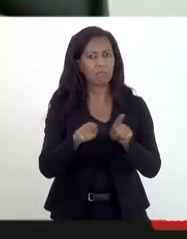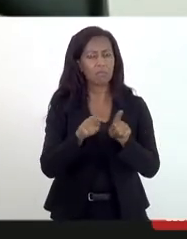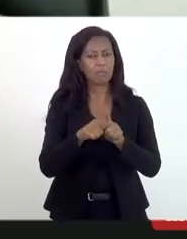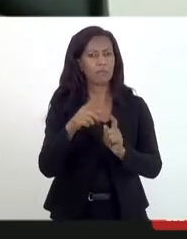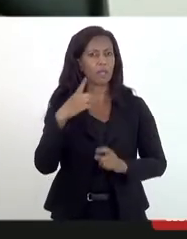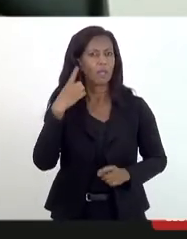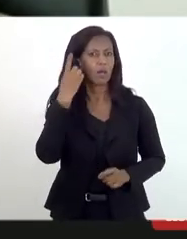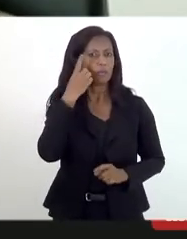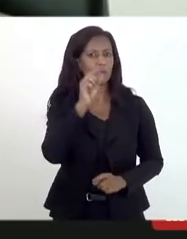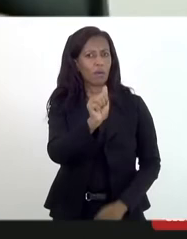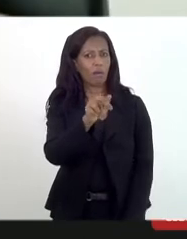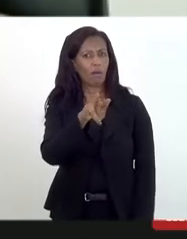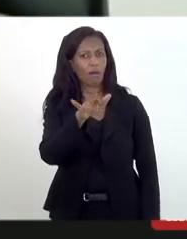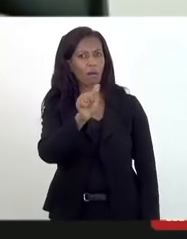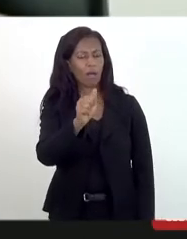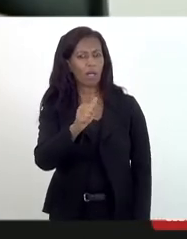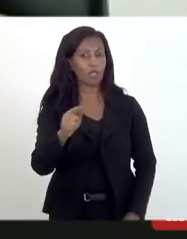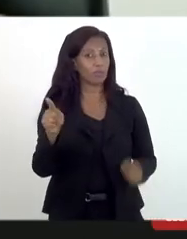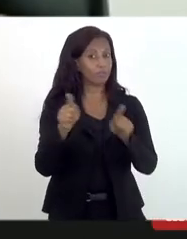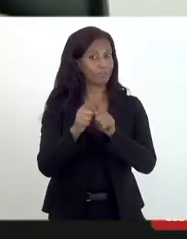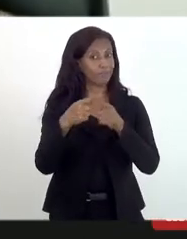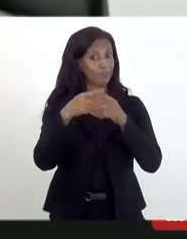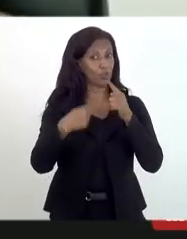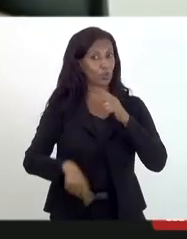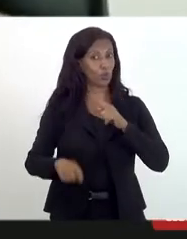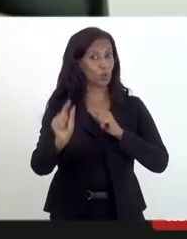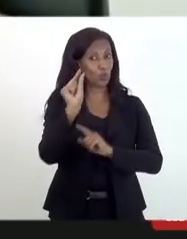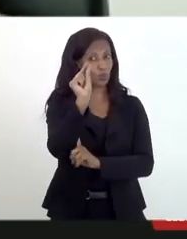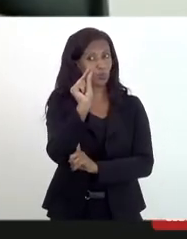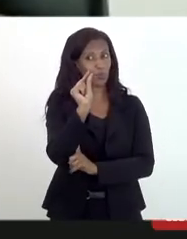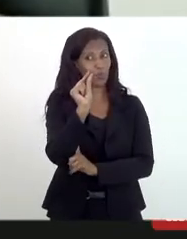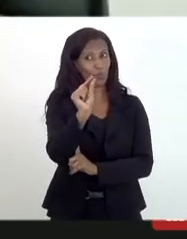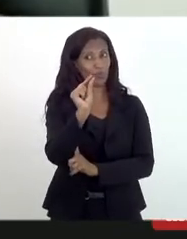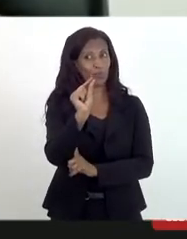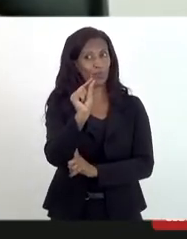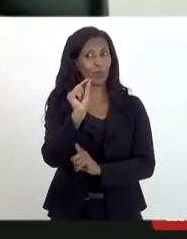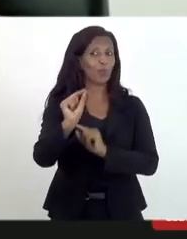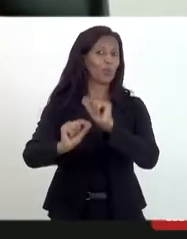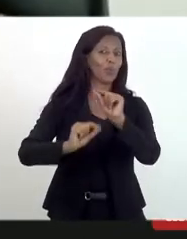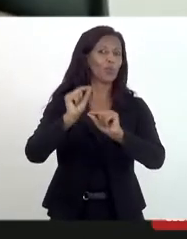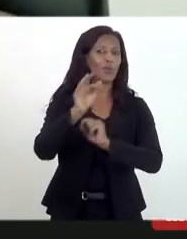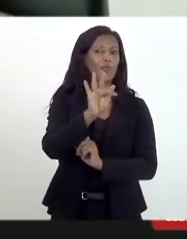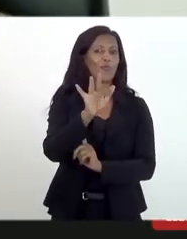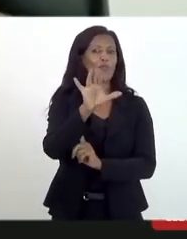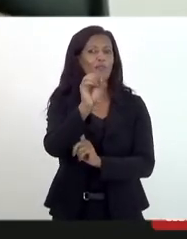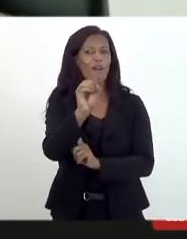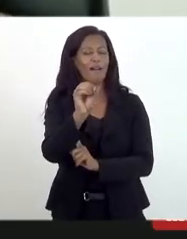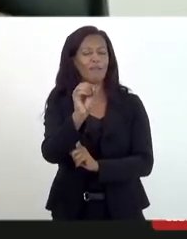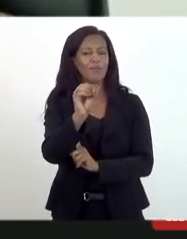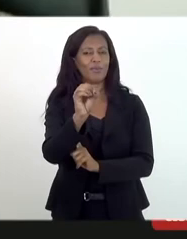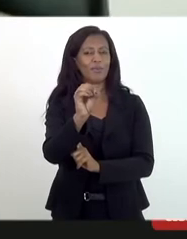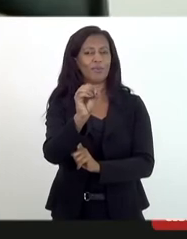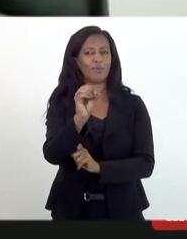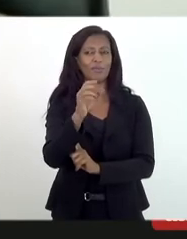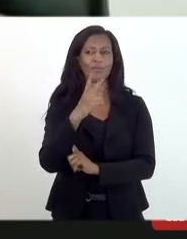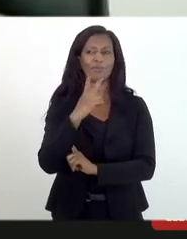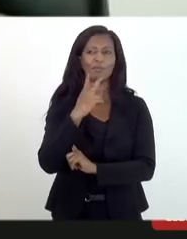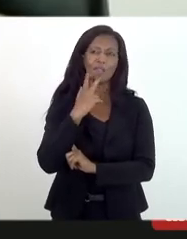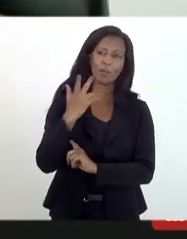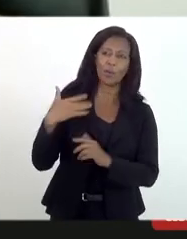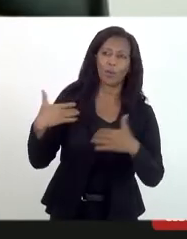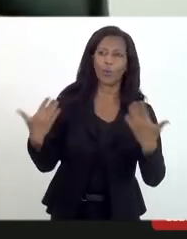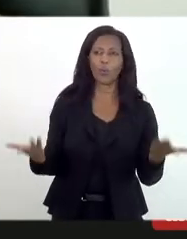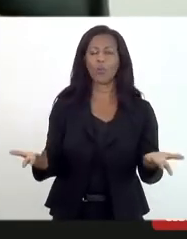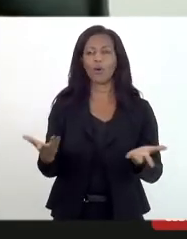outra questão, assim, eu discordo um pouco do doutor Fábio quando disse que quando for